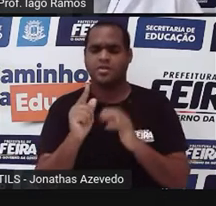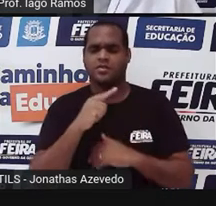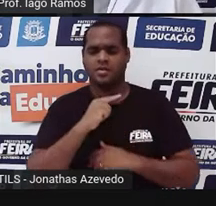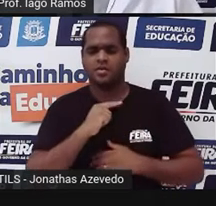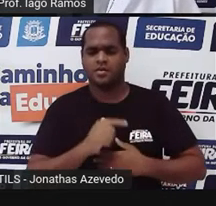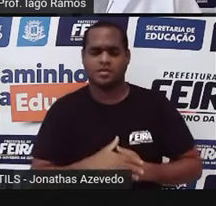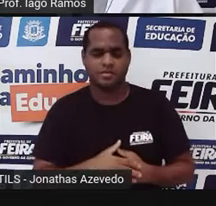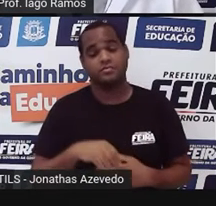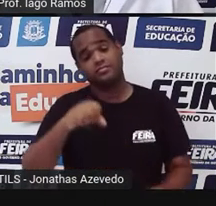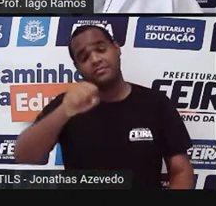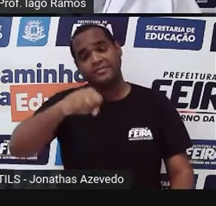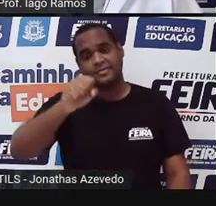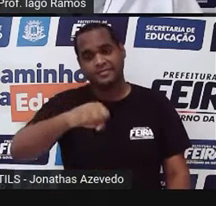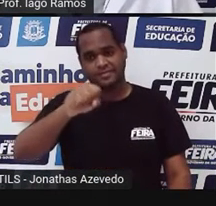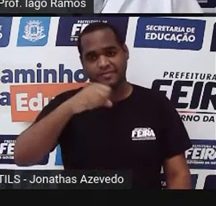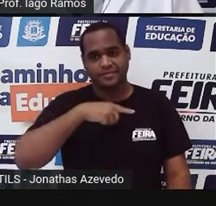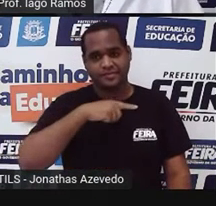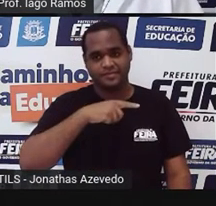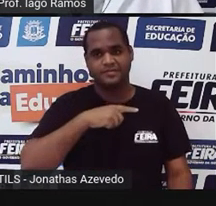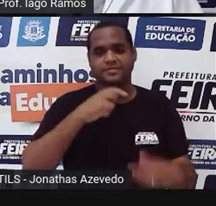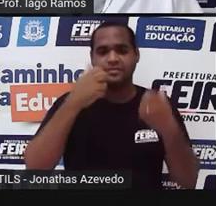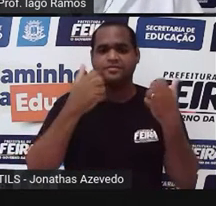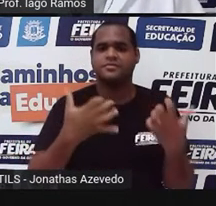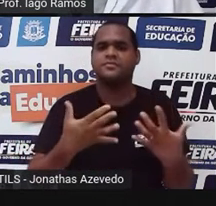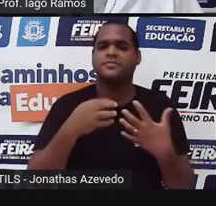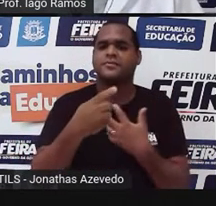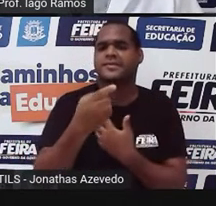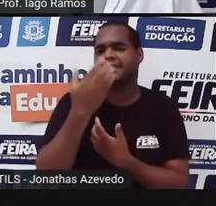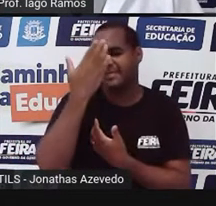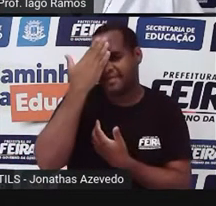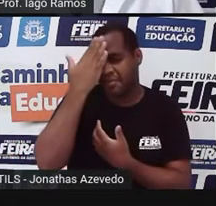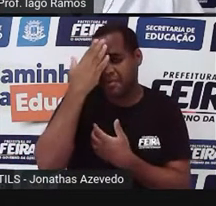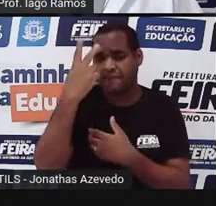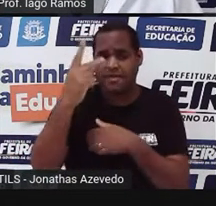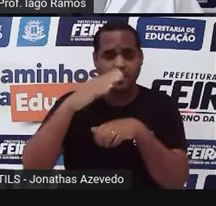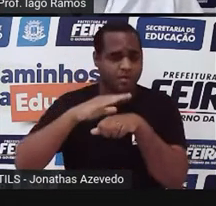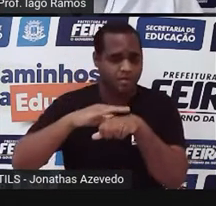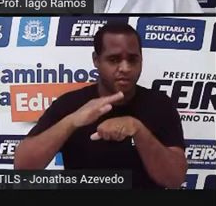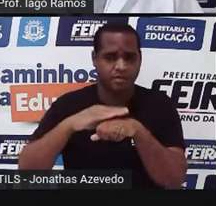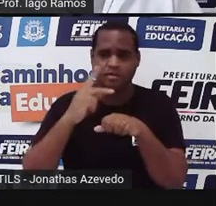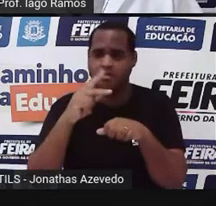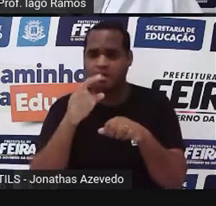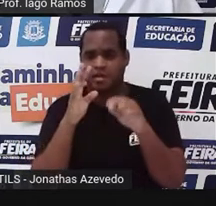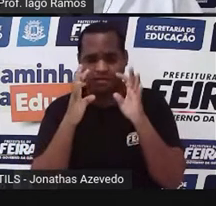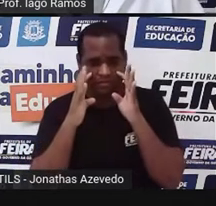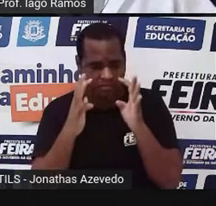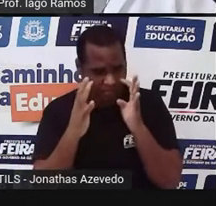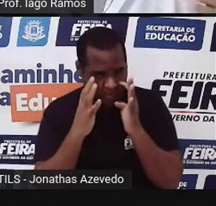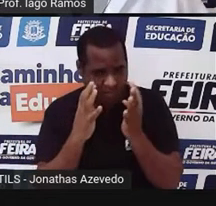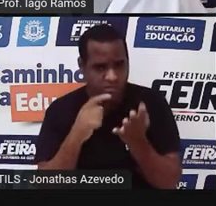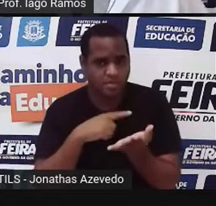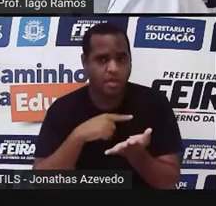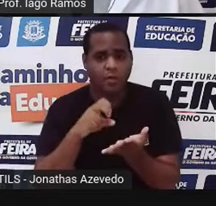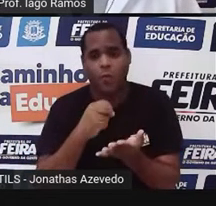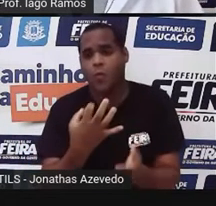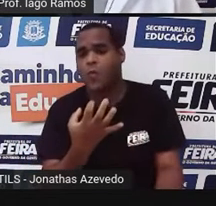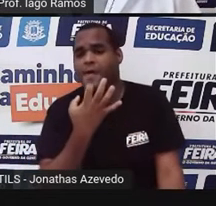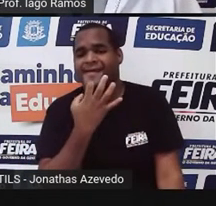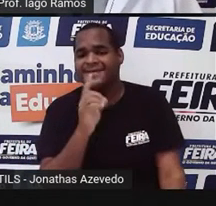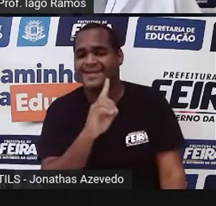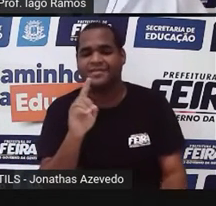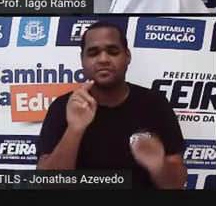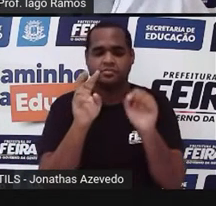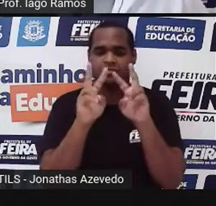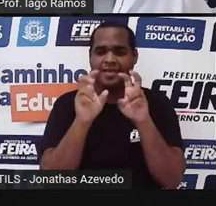Pois é. Então, por mais que você não tenha ouvido, né? Não conhecia essa